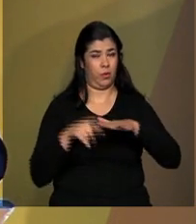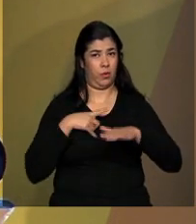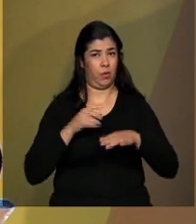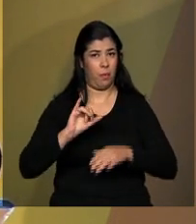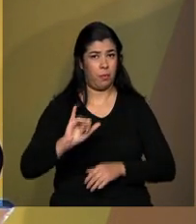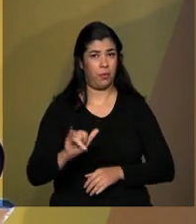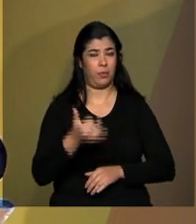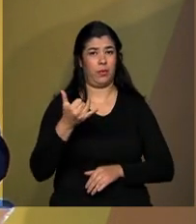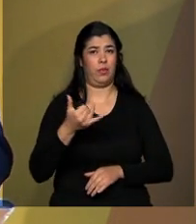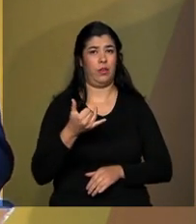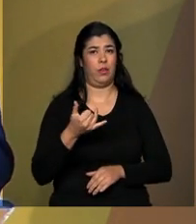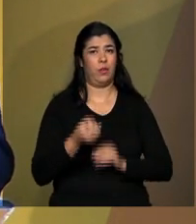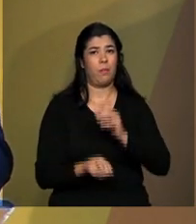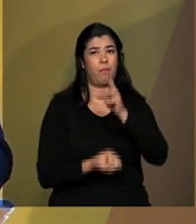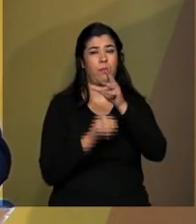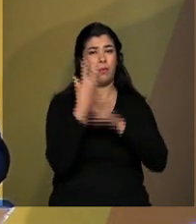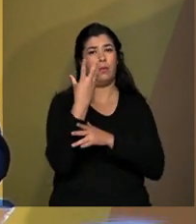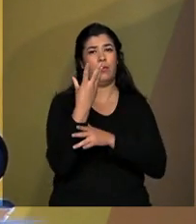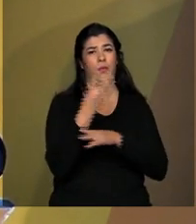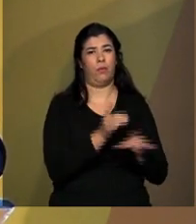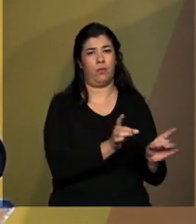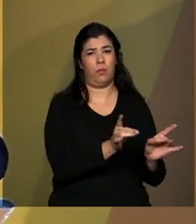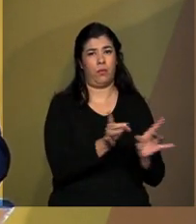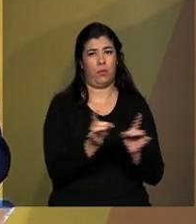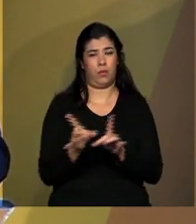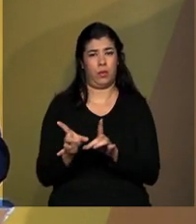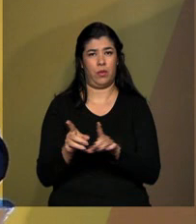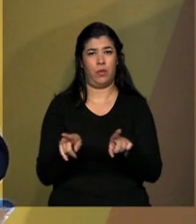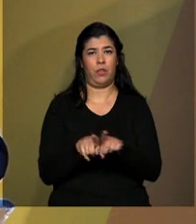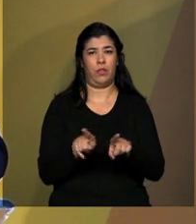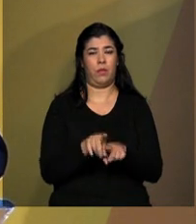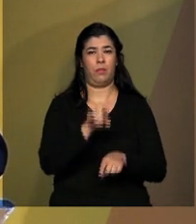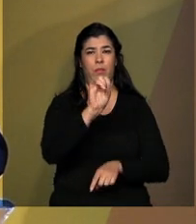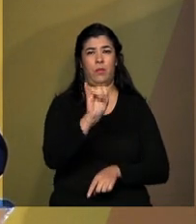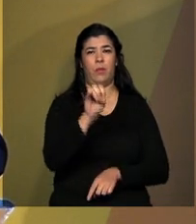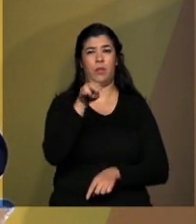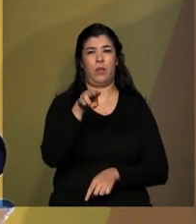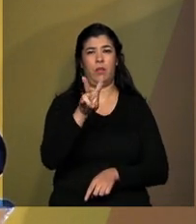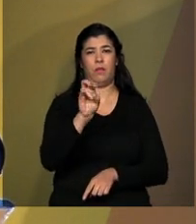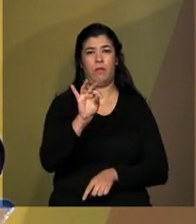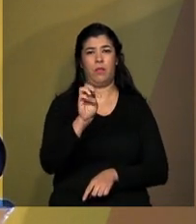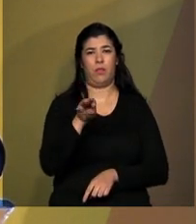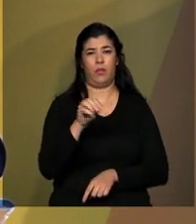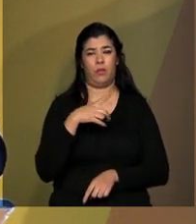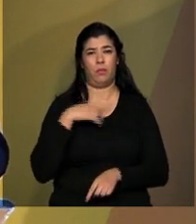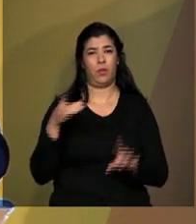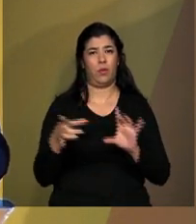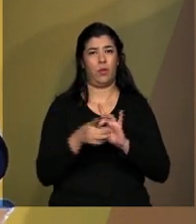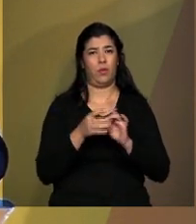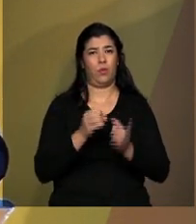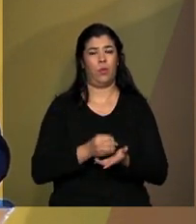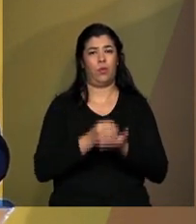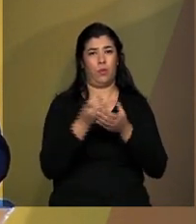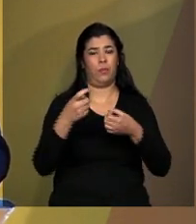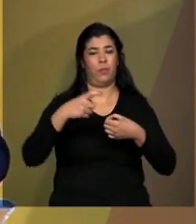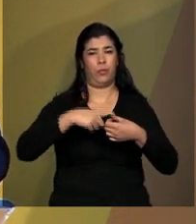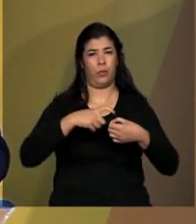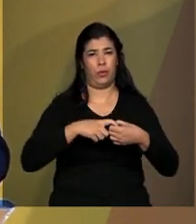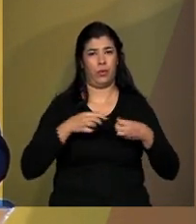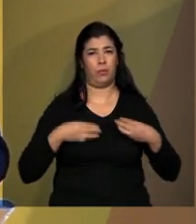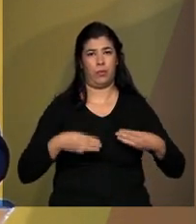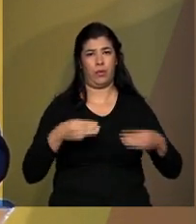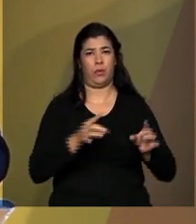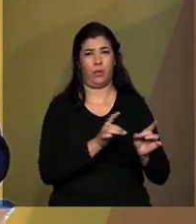e investimento vinculado aos ministérios de comércio e investimento. A agência